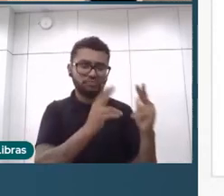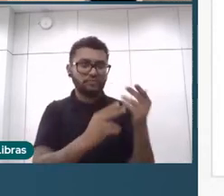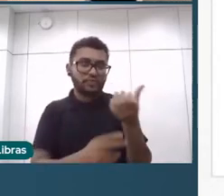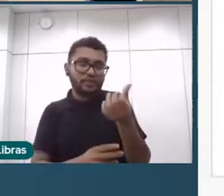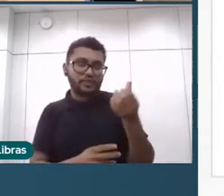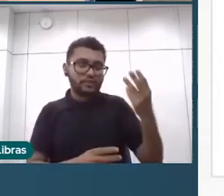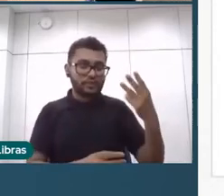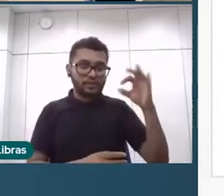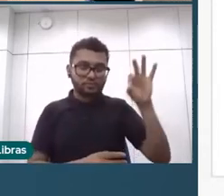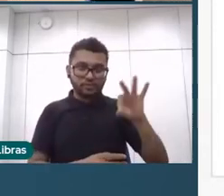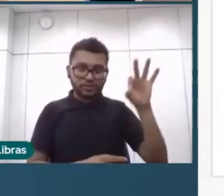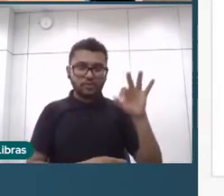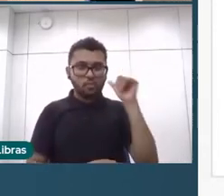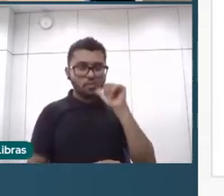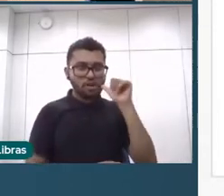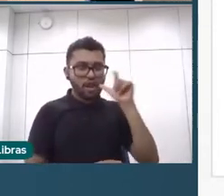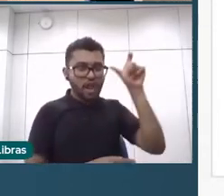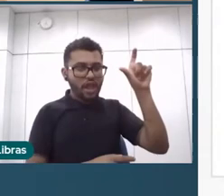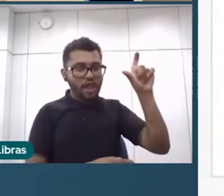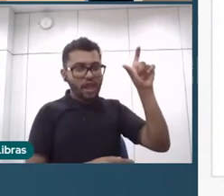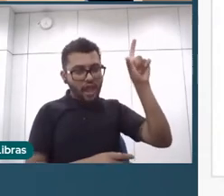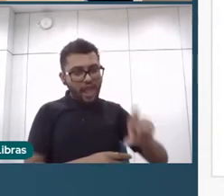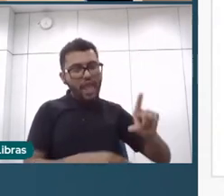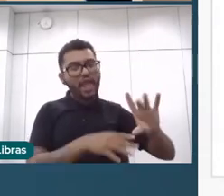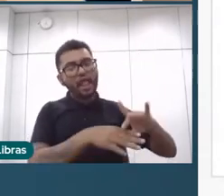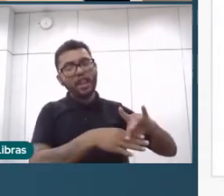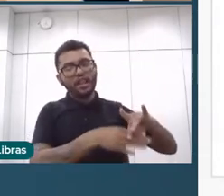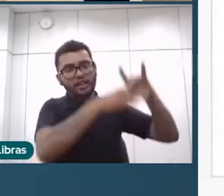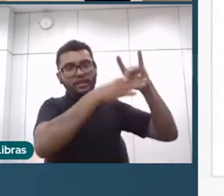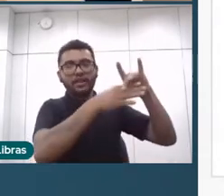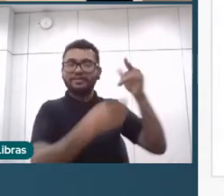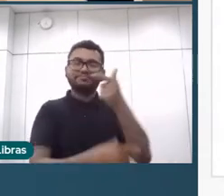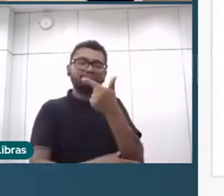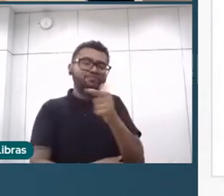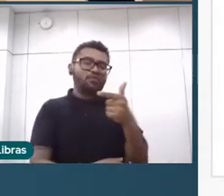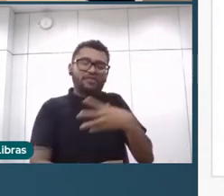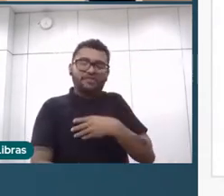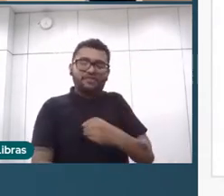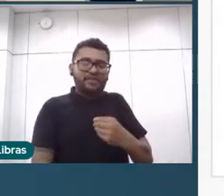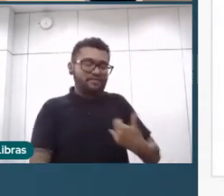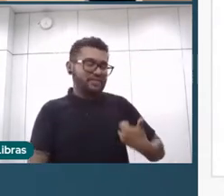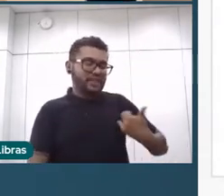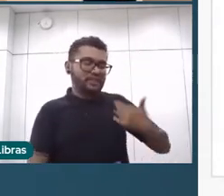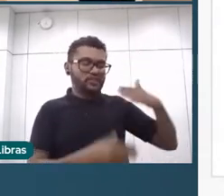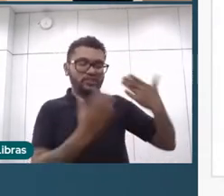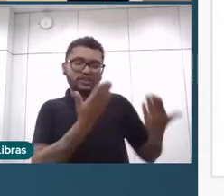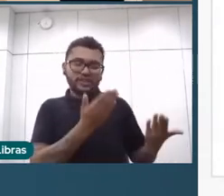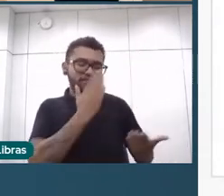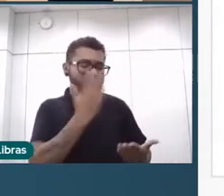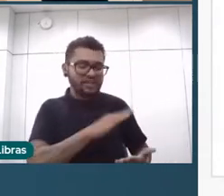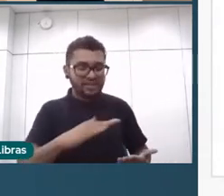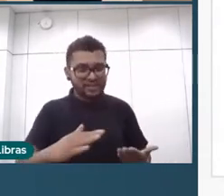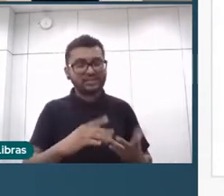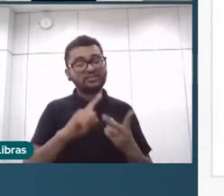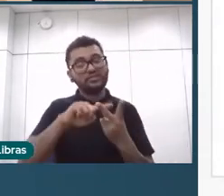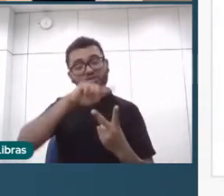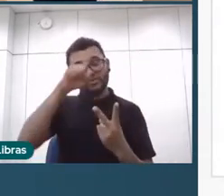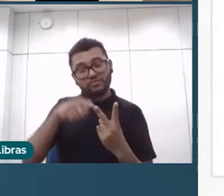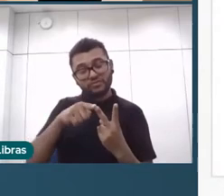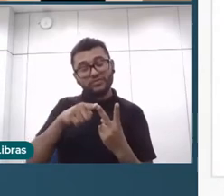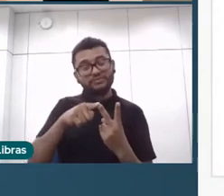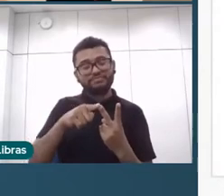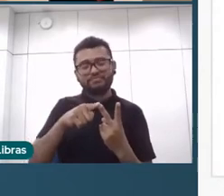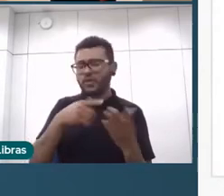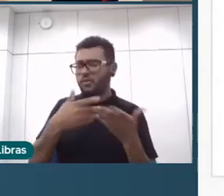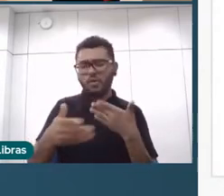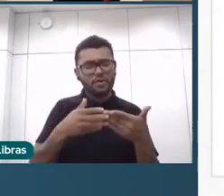% das mulheres em alta liderança não têm filhos menores de idade, 62% na média liderança, muito parecido. Na verdade, é qualquer